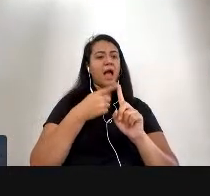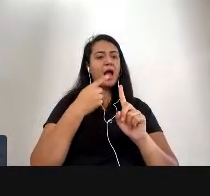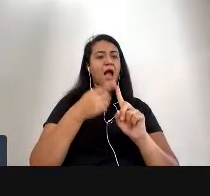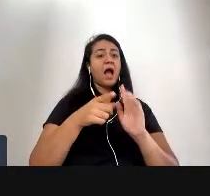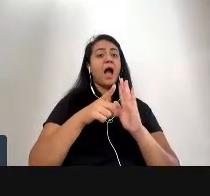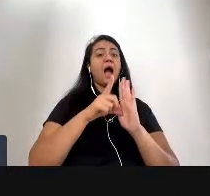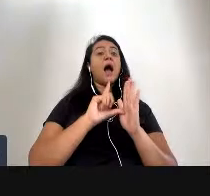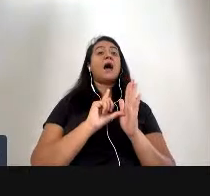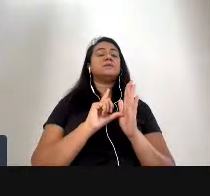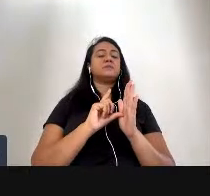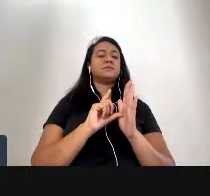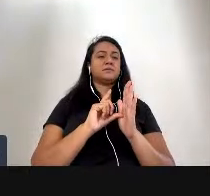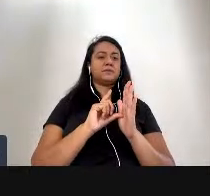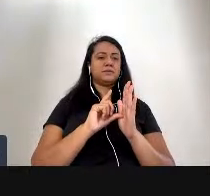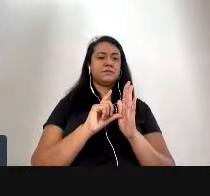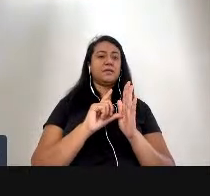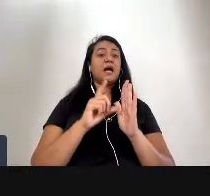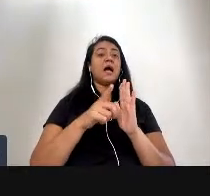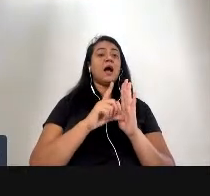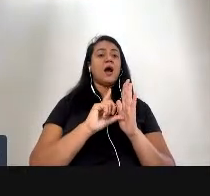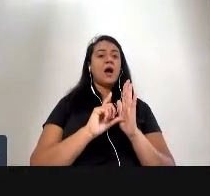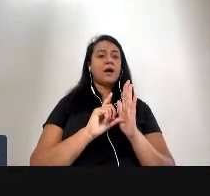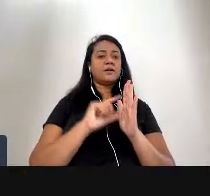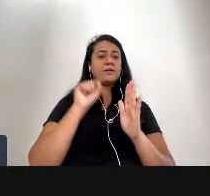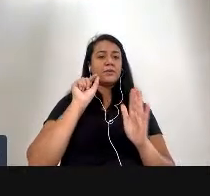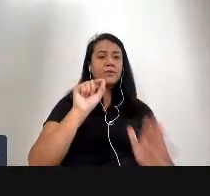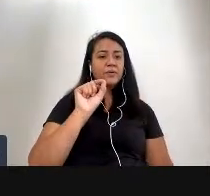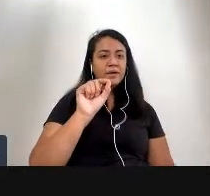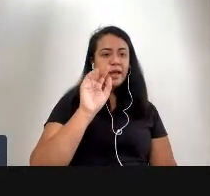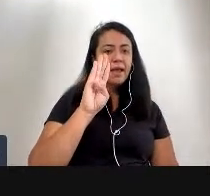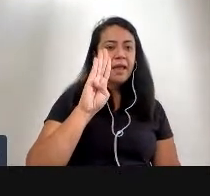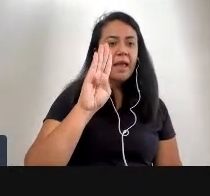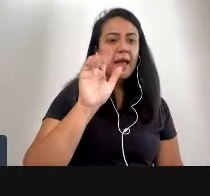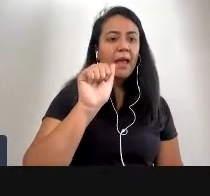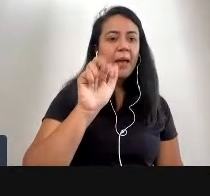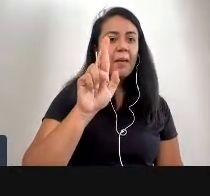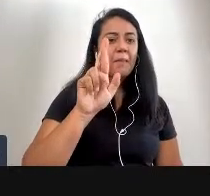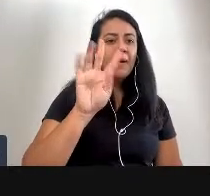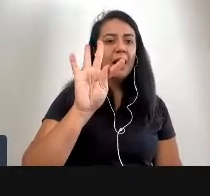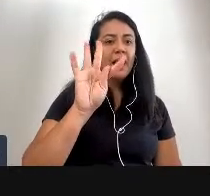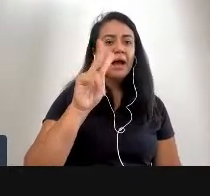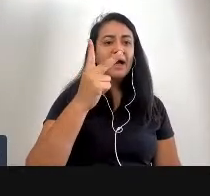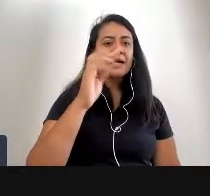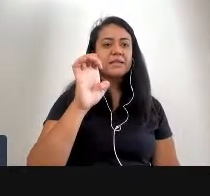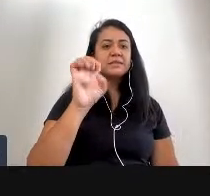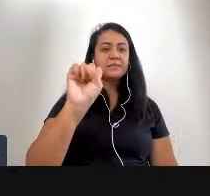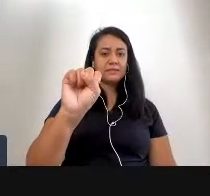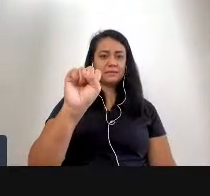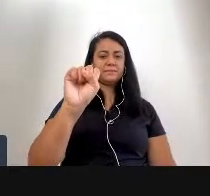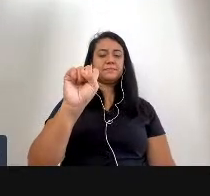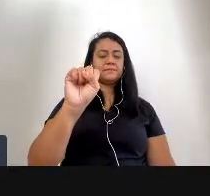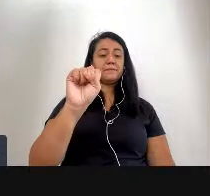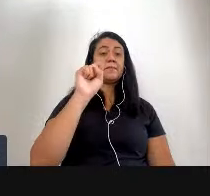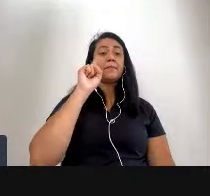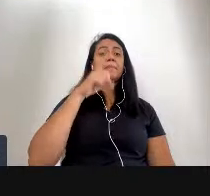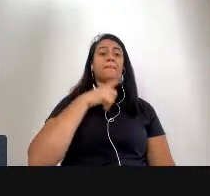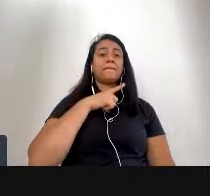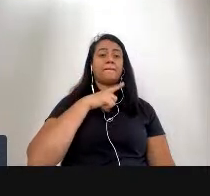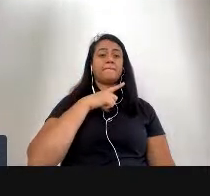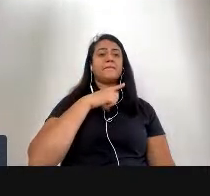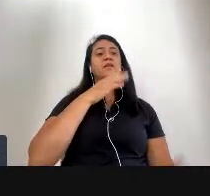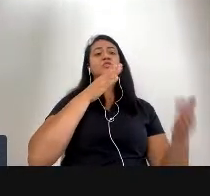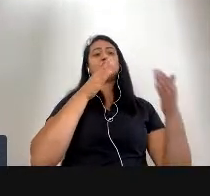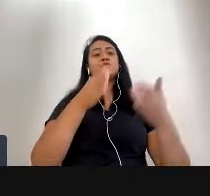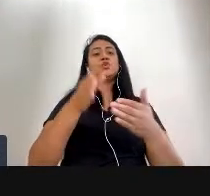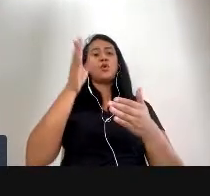do Teófilos foi o Barthes o Barthes de 57 a exposição Através do Atlântico chega em Paris em 56